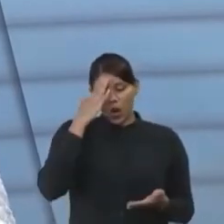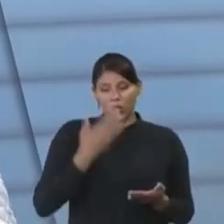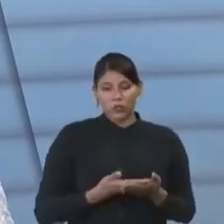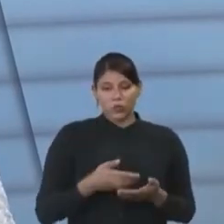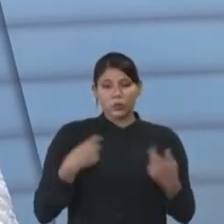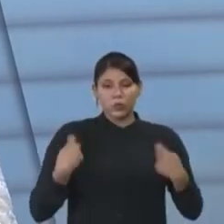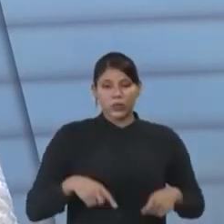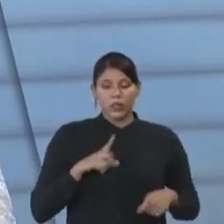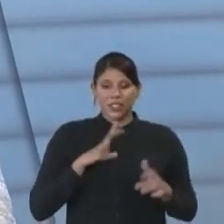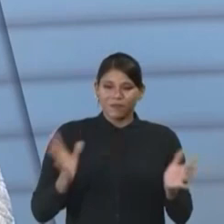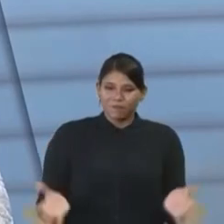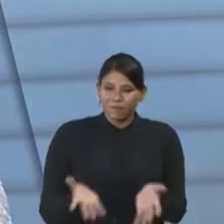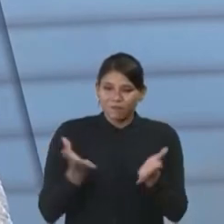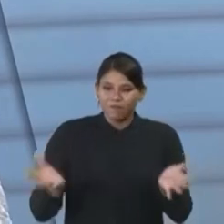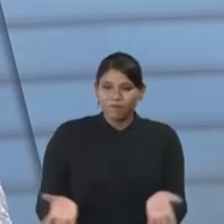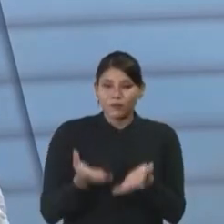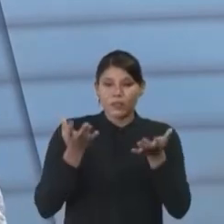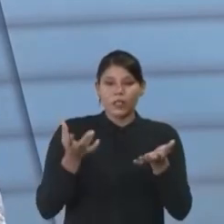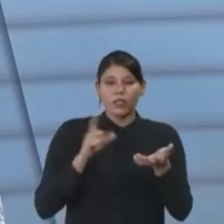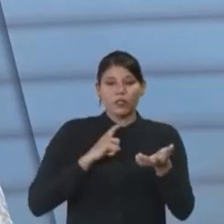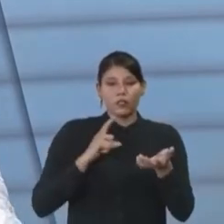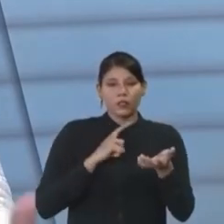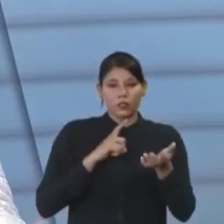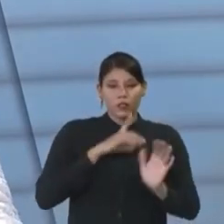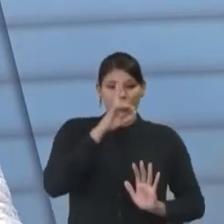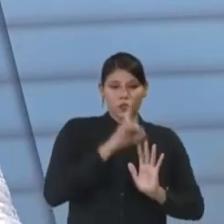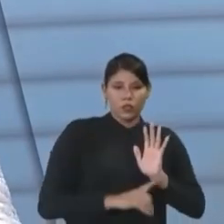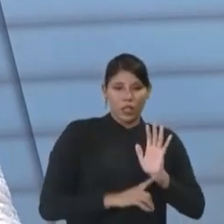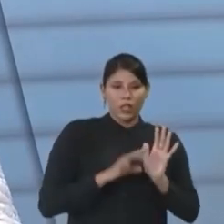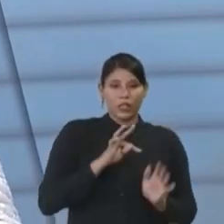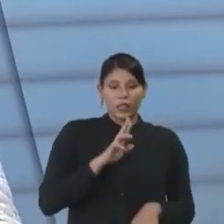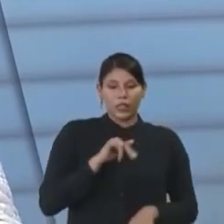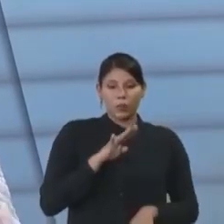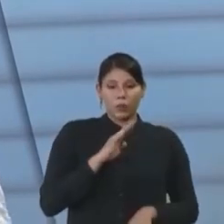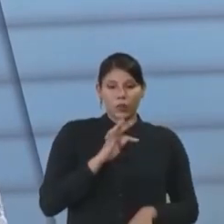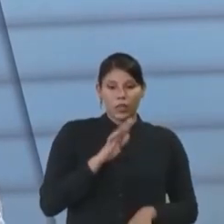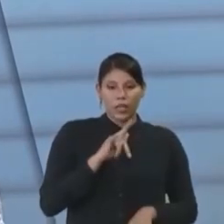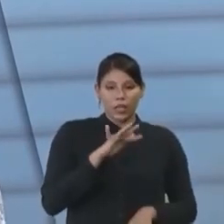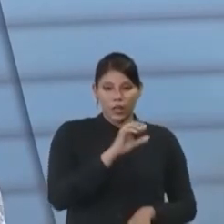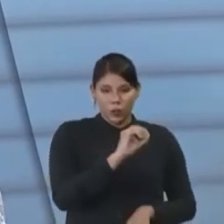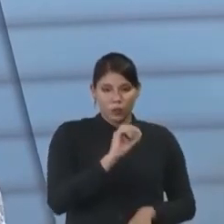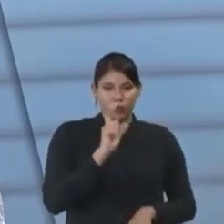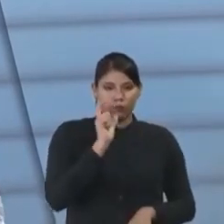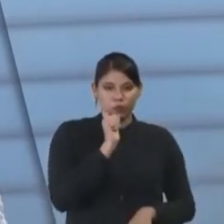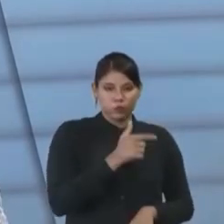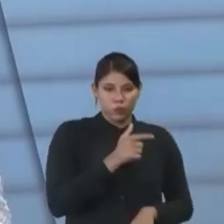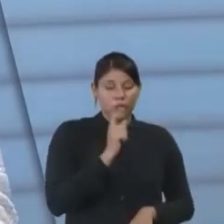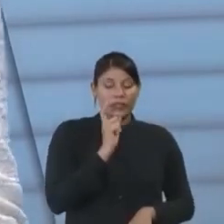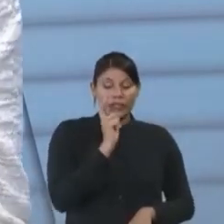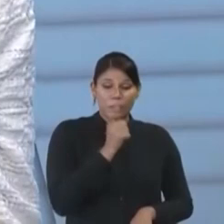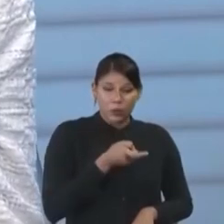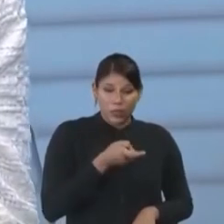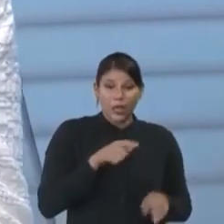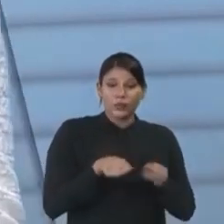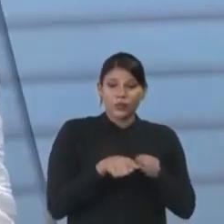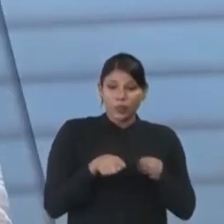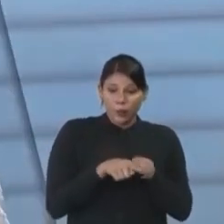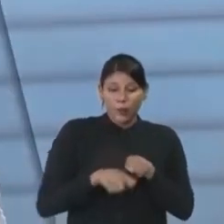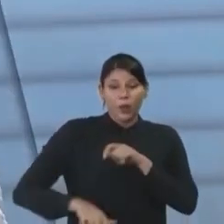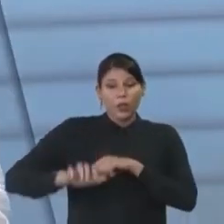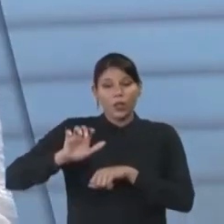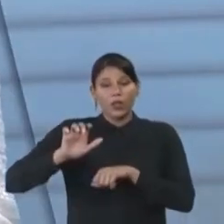haver uma conciliação aí do direito tributário com o direito ambiental e o Estado incentive,